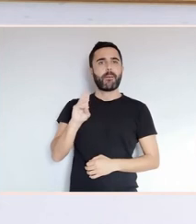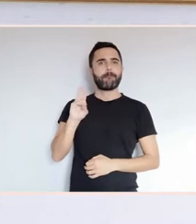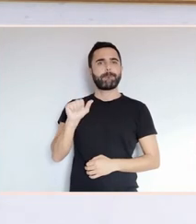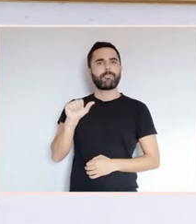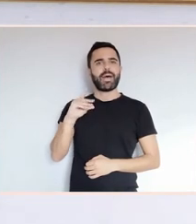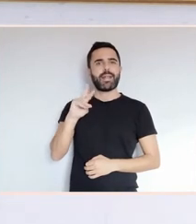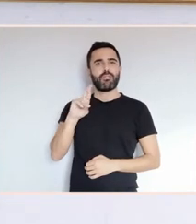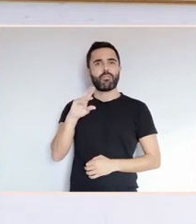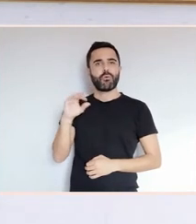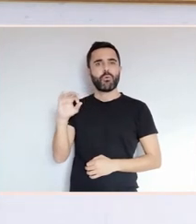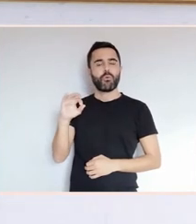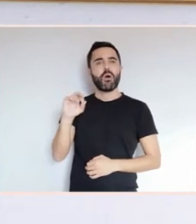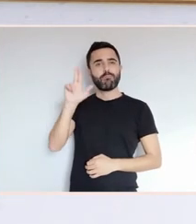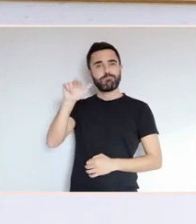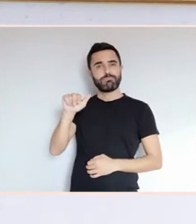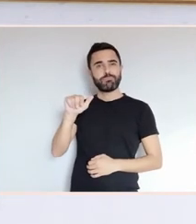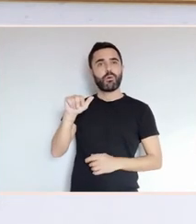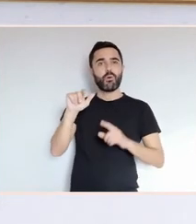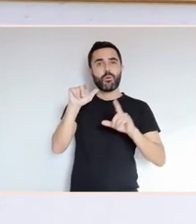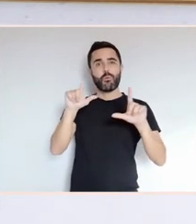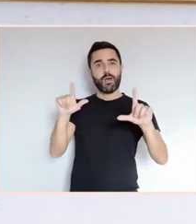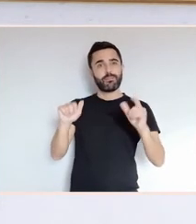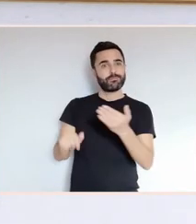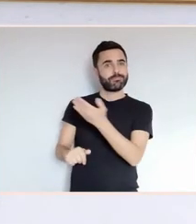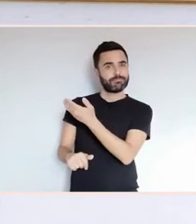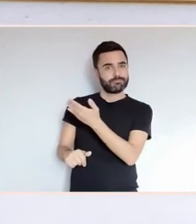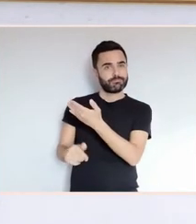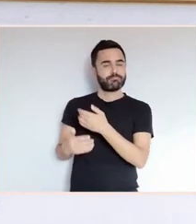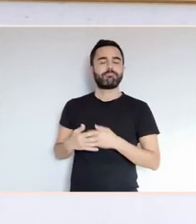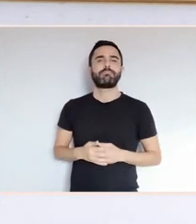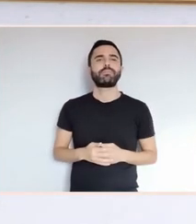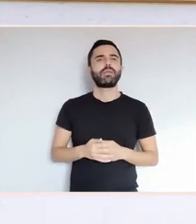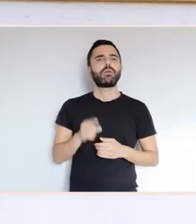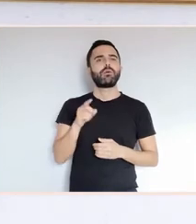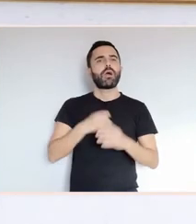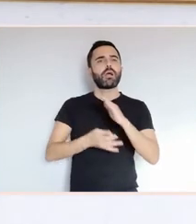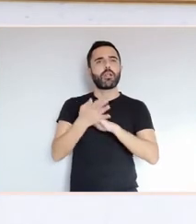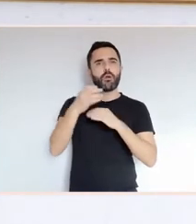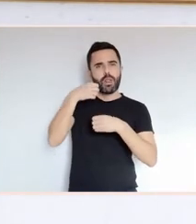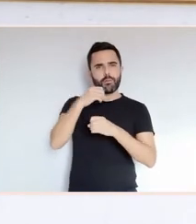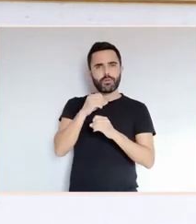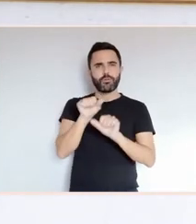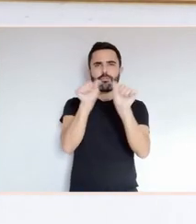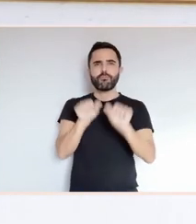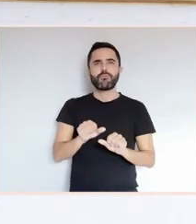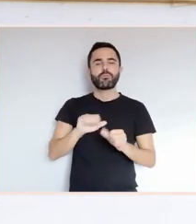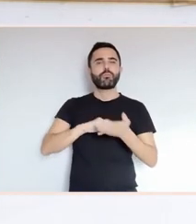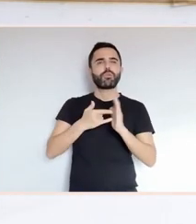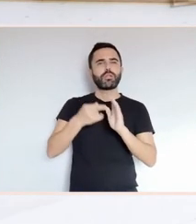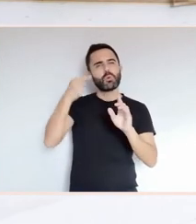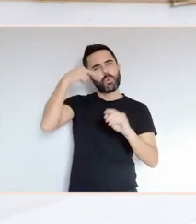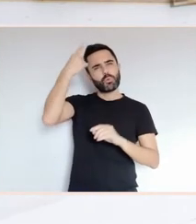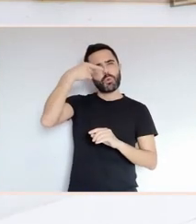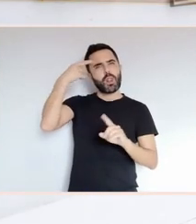forzou as bases do Laboratorio das Formas, un proxecto cultural que tiña entre os principais objetivos a recuperación